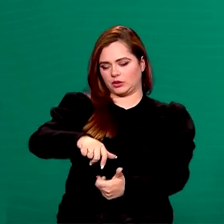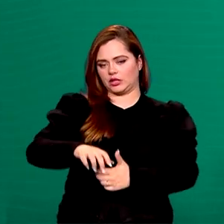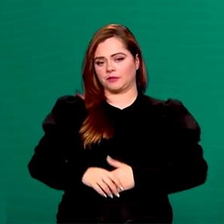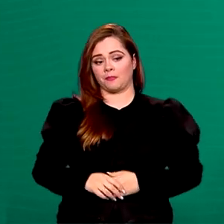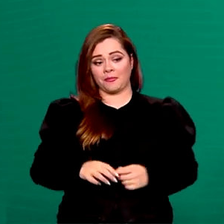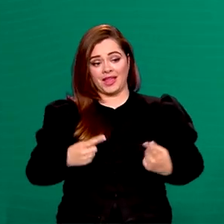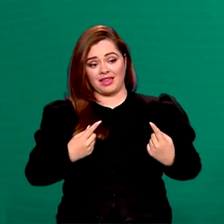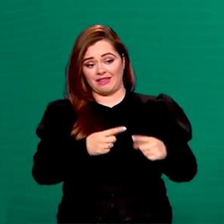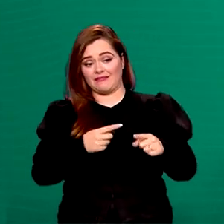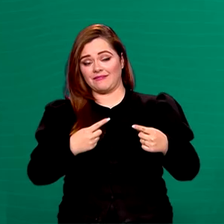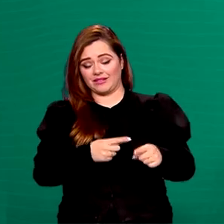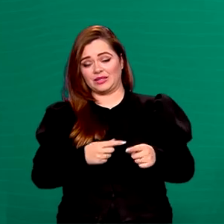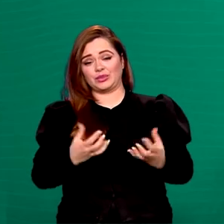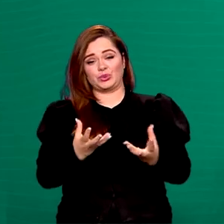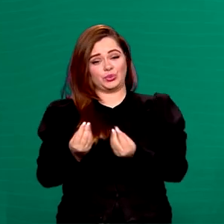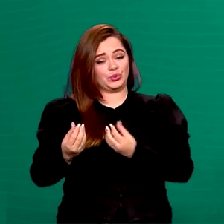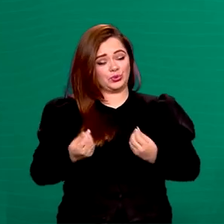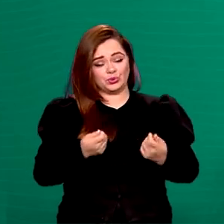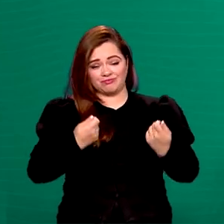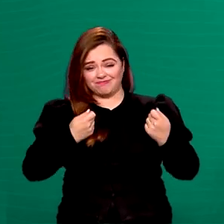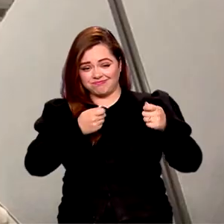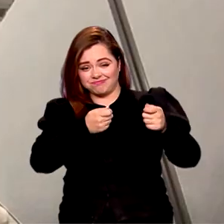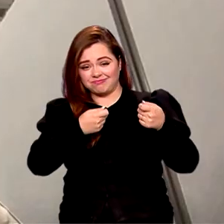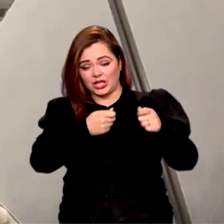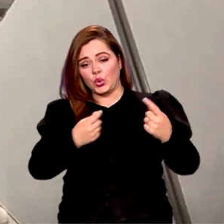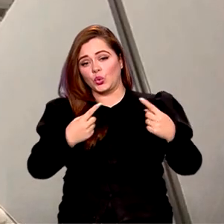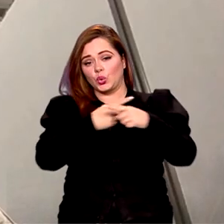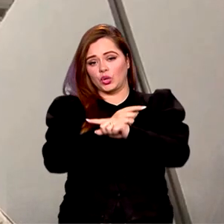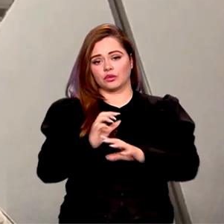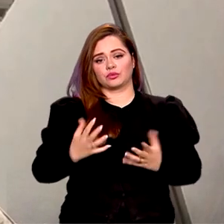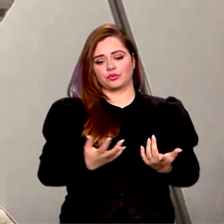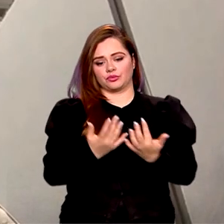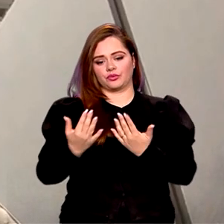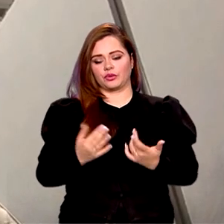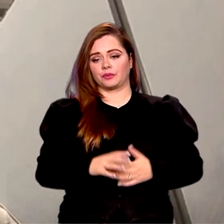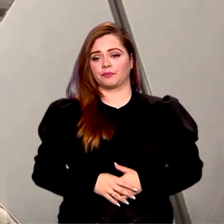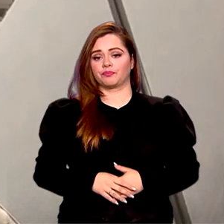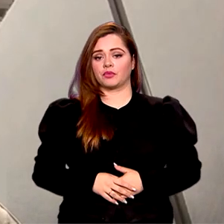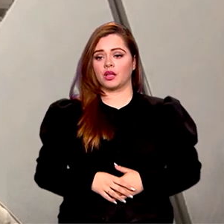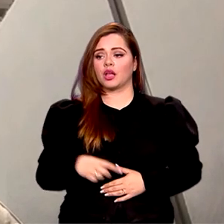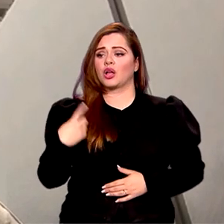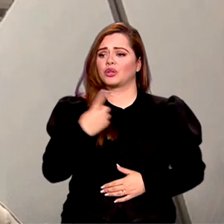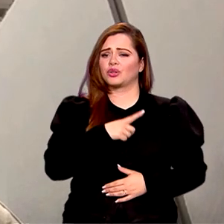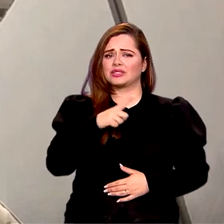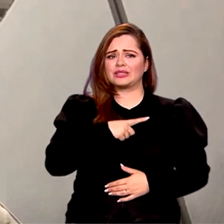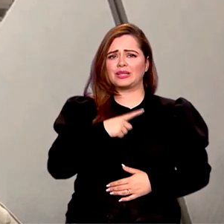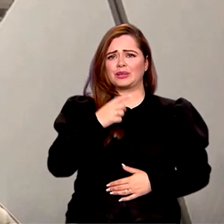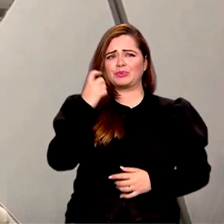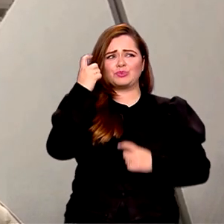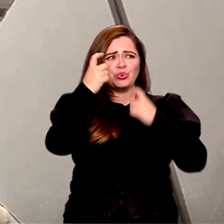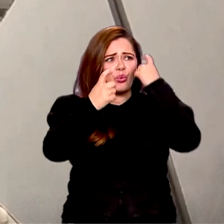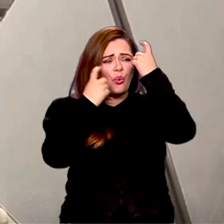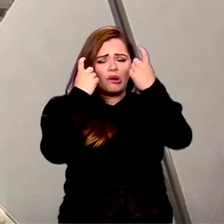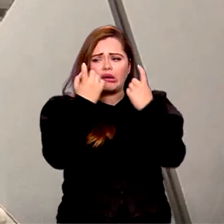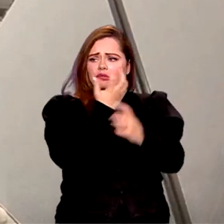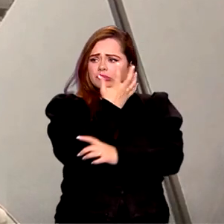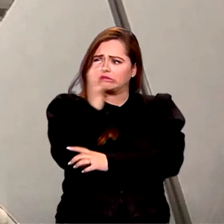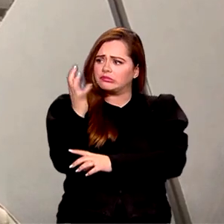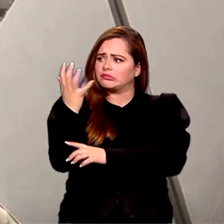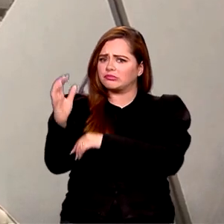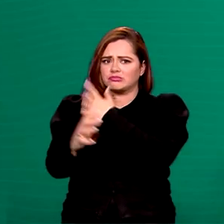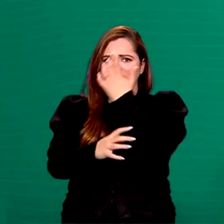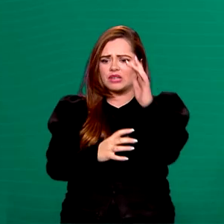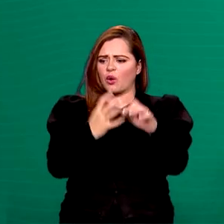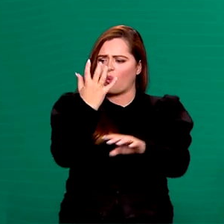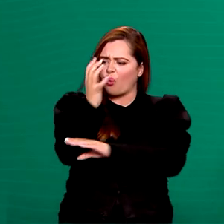alguns desafios no combate ao fogo. Aqui a gente tem muita preocupação com árvores caindo, ou galhos